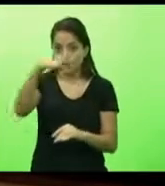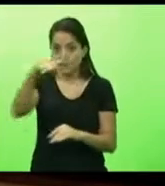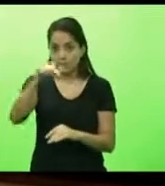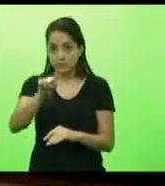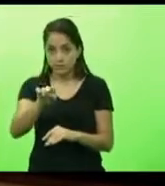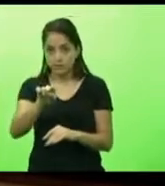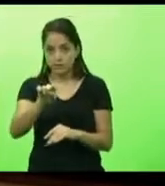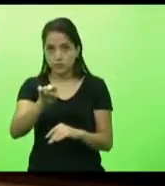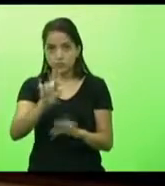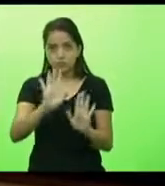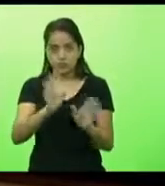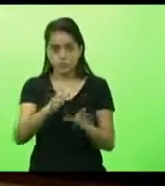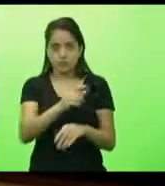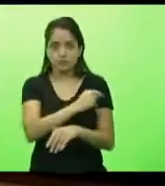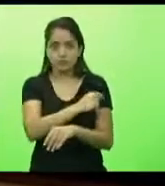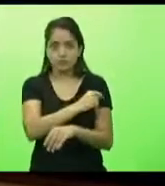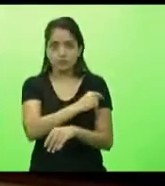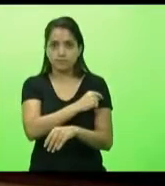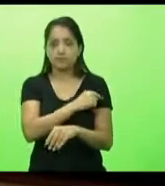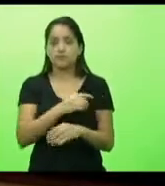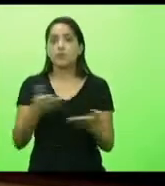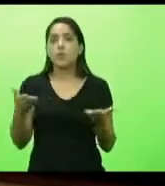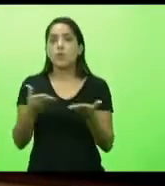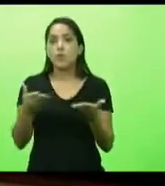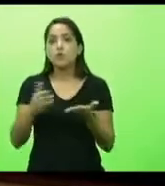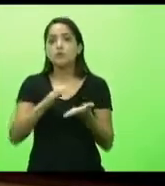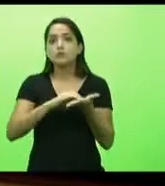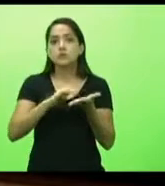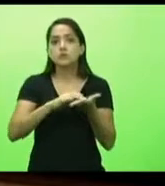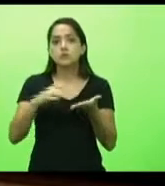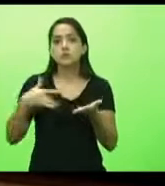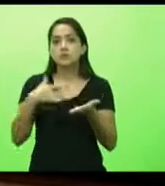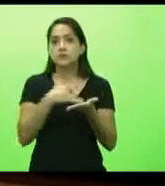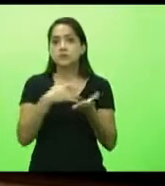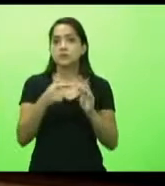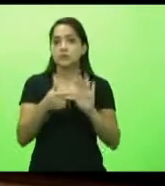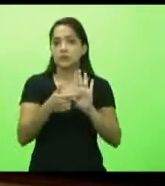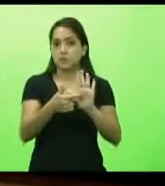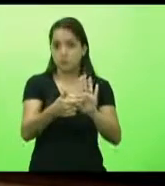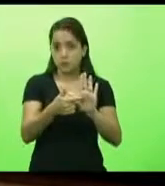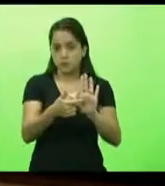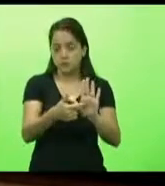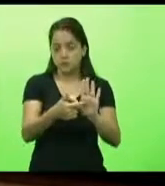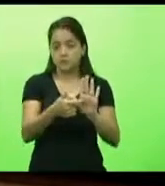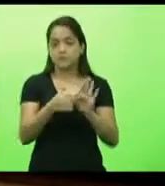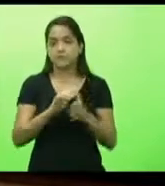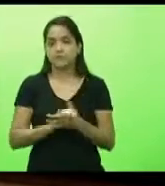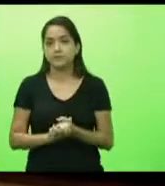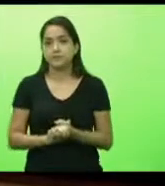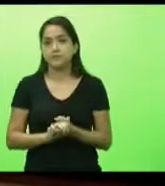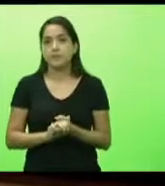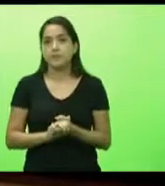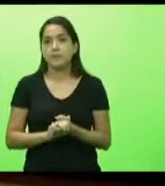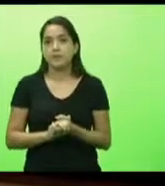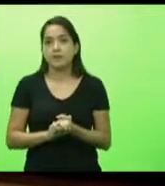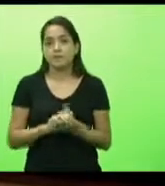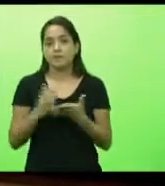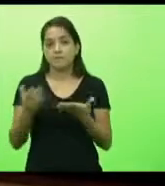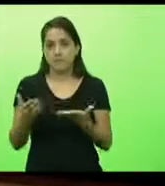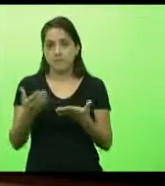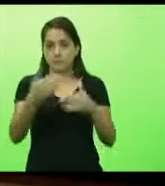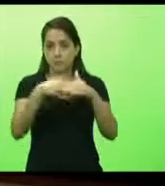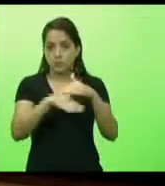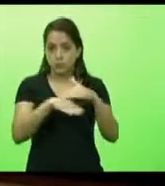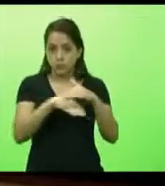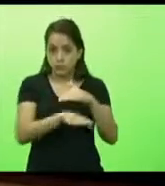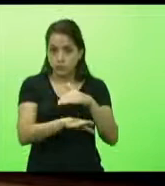as contas que hoje mesmo o secretário da saúde apresentou. Ou seja, mesmo com a reserva de